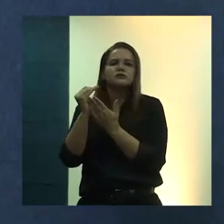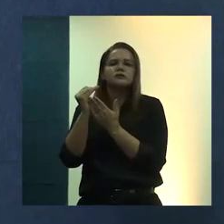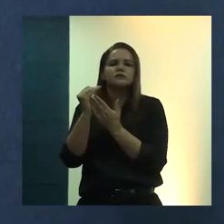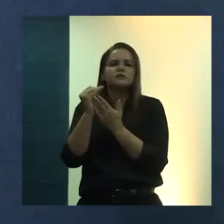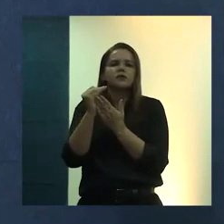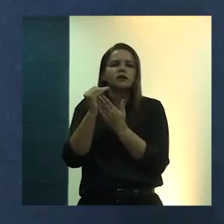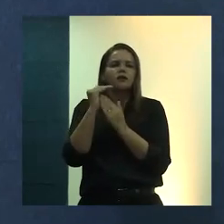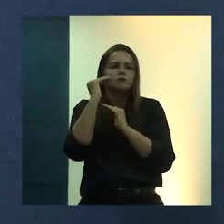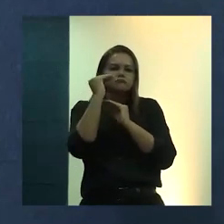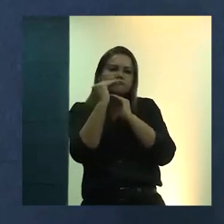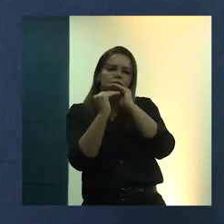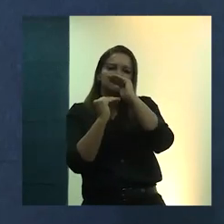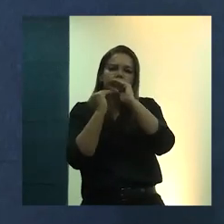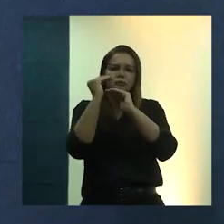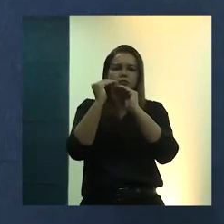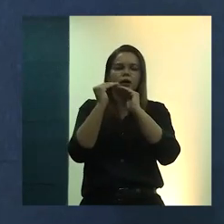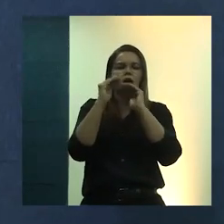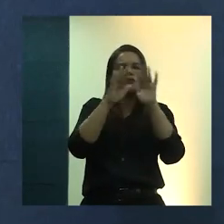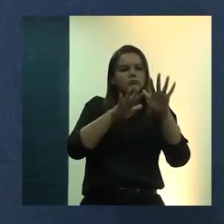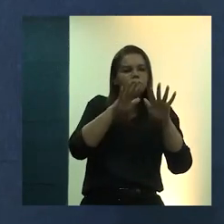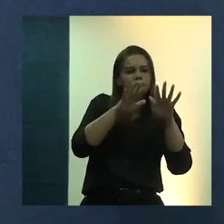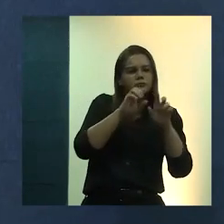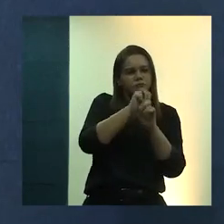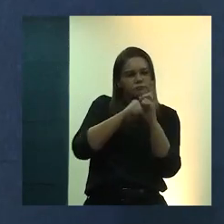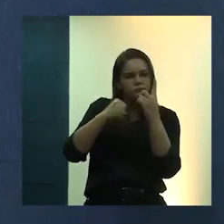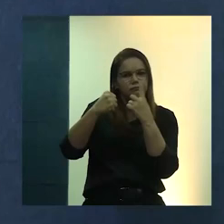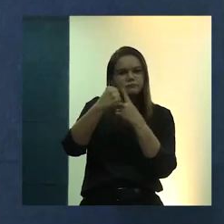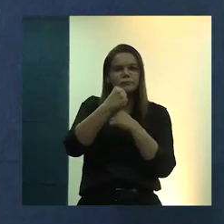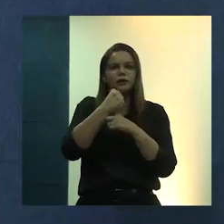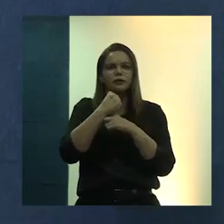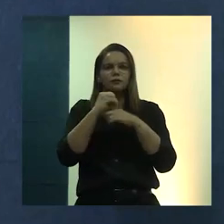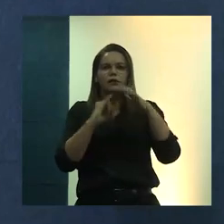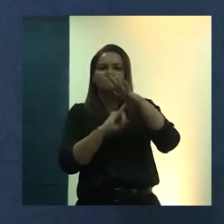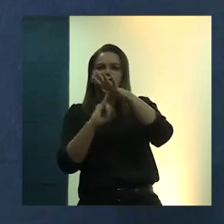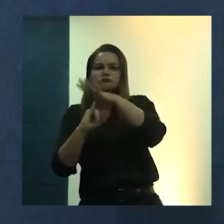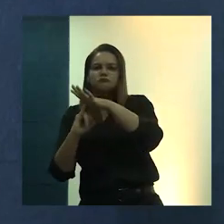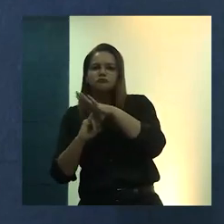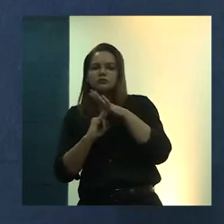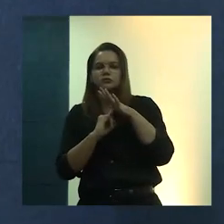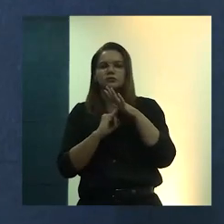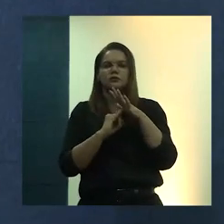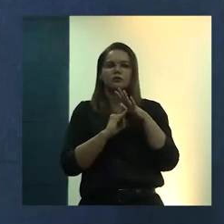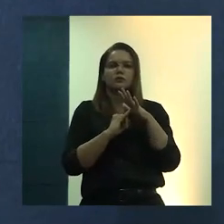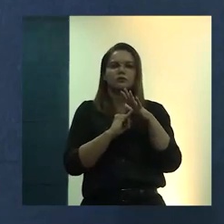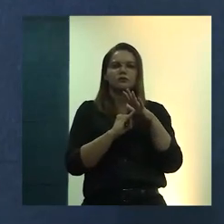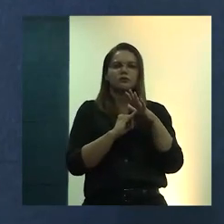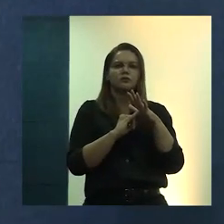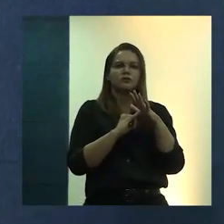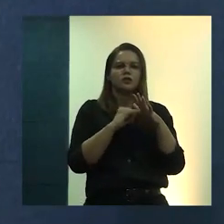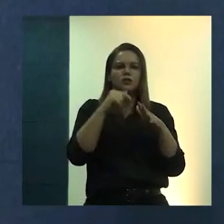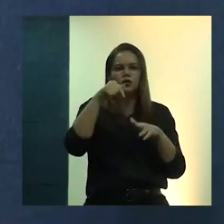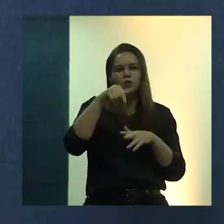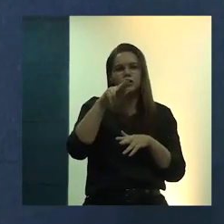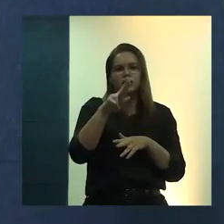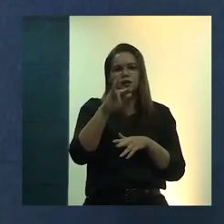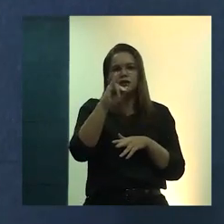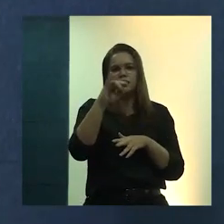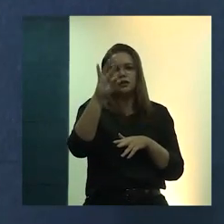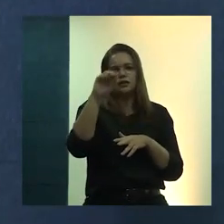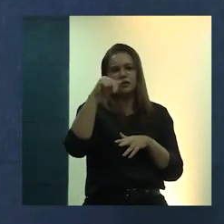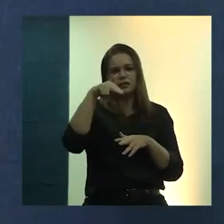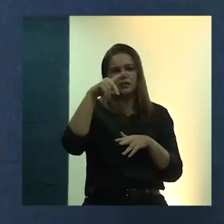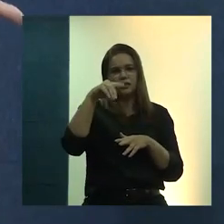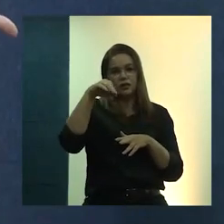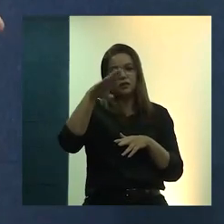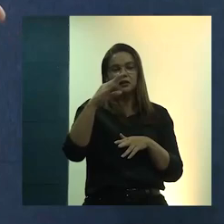mais um passo. Os movimentos sociais, as instituições, o que Tandinha, para quem não leu ainda ou não conhece, que Tandinha